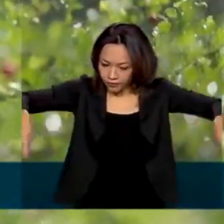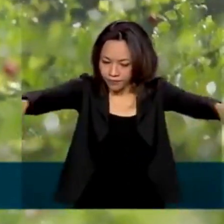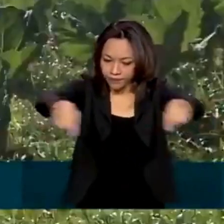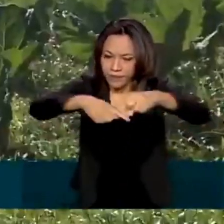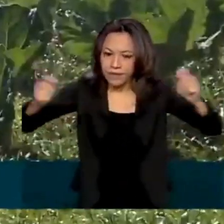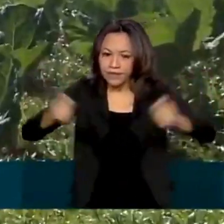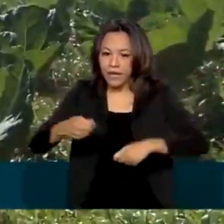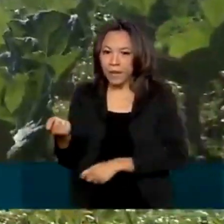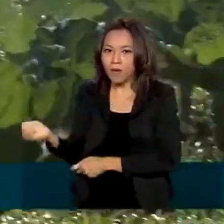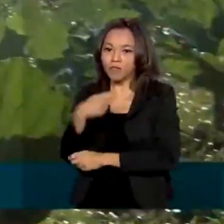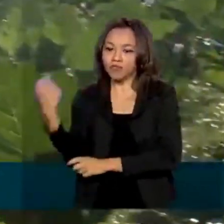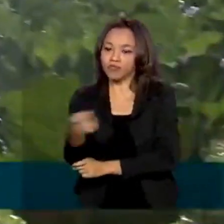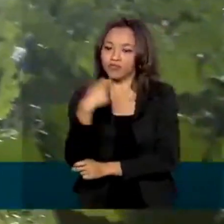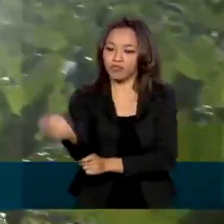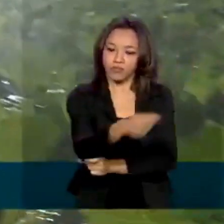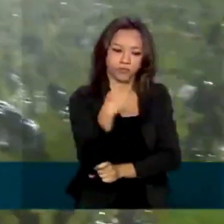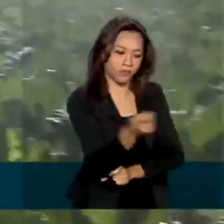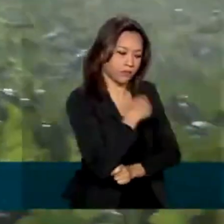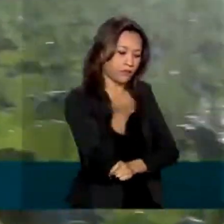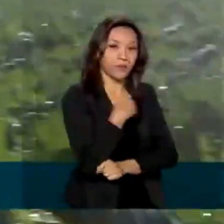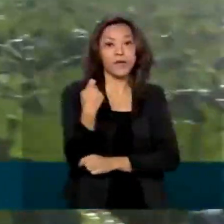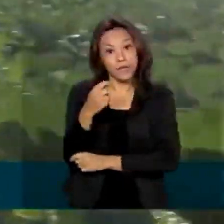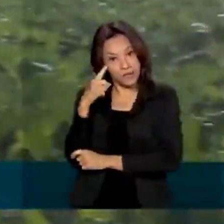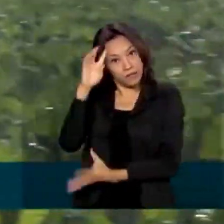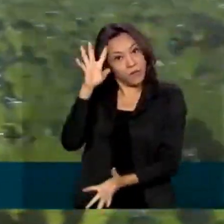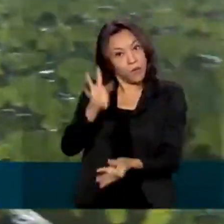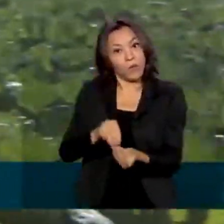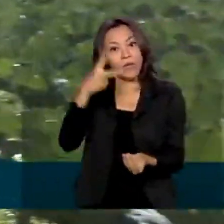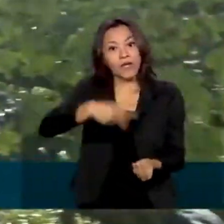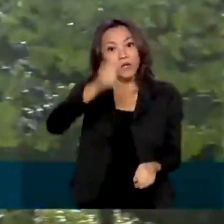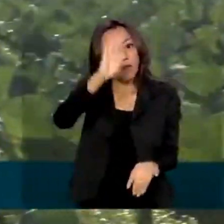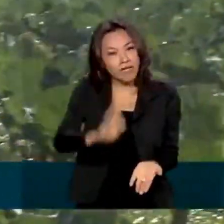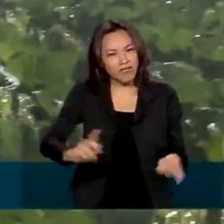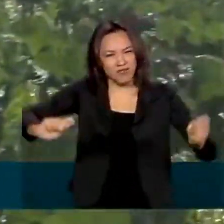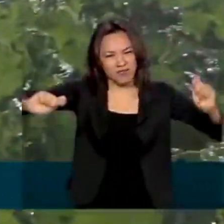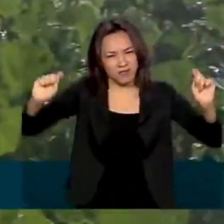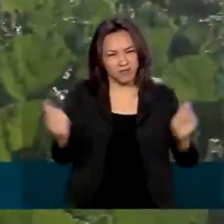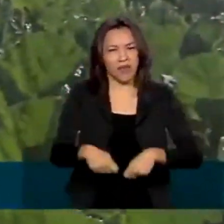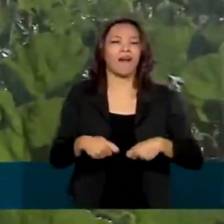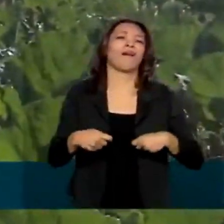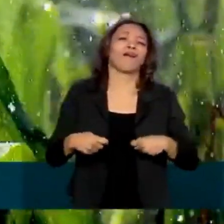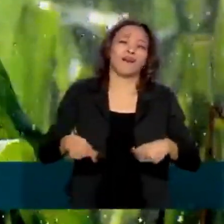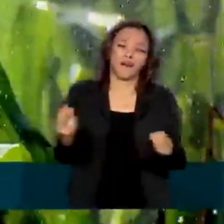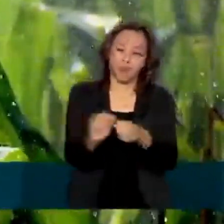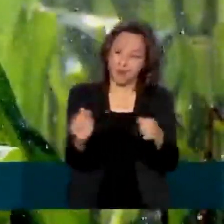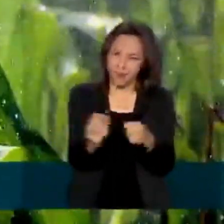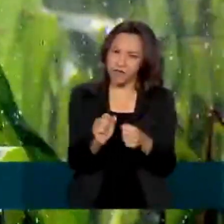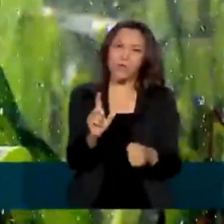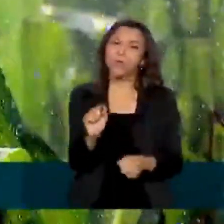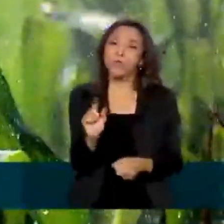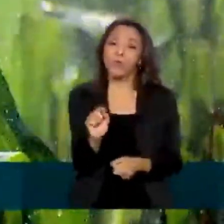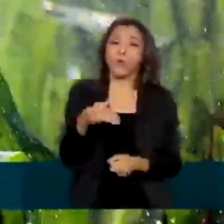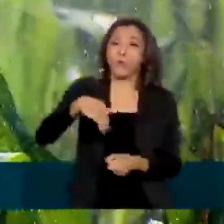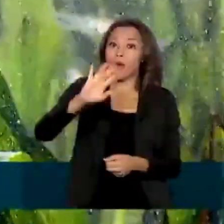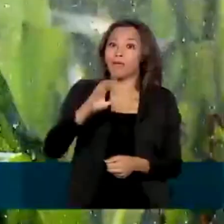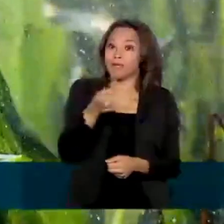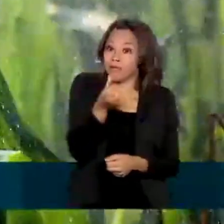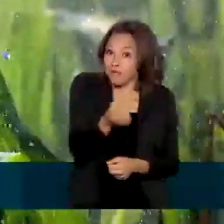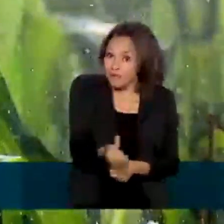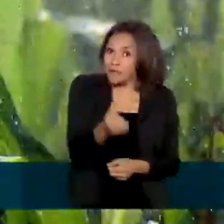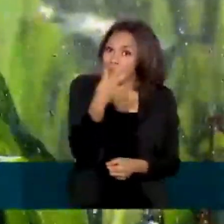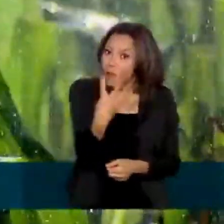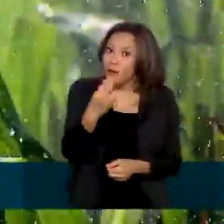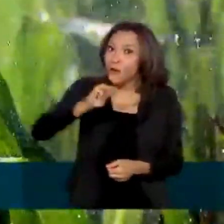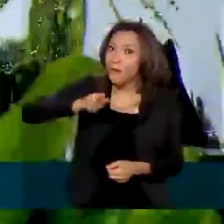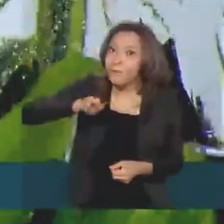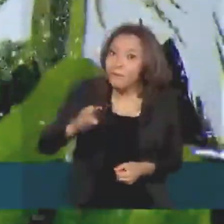plantações. E a conclusão é que há no Brasil uma área com potencial irrigável de mais de 54 milhões de